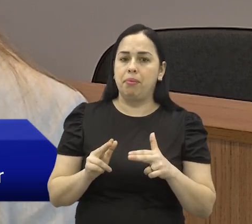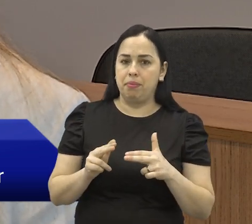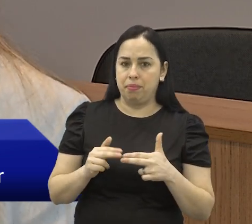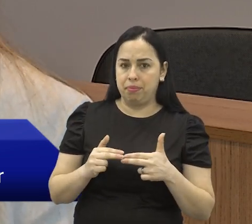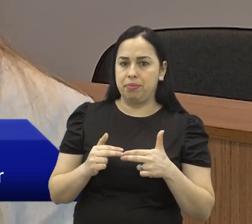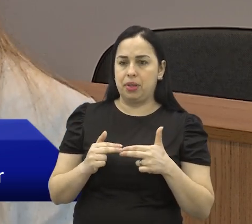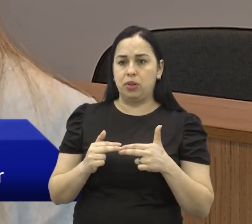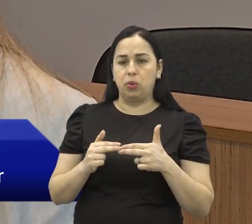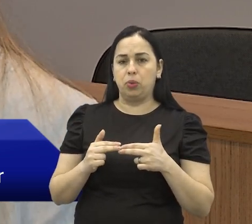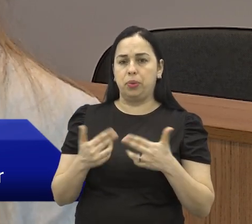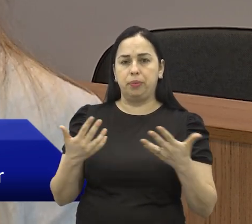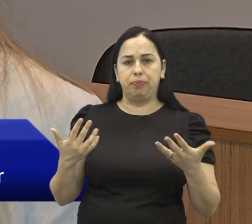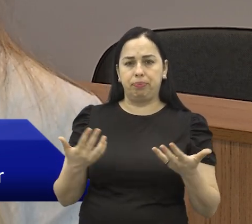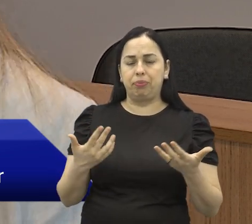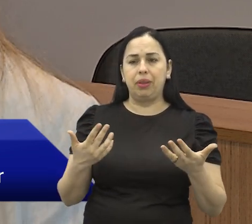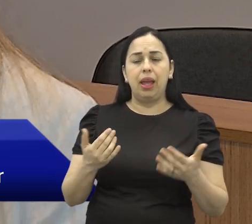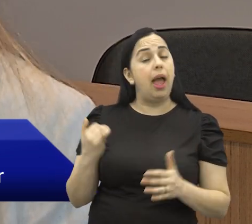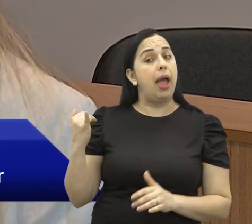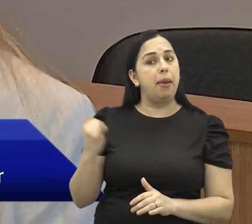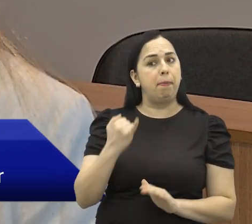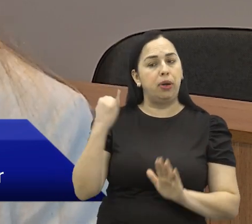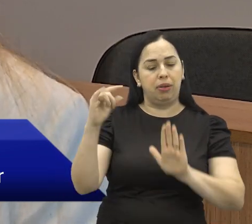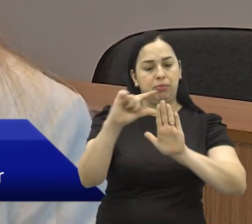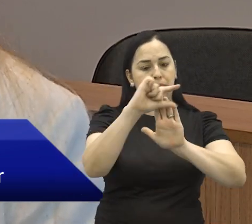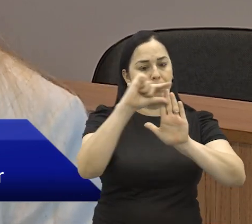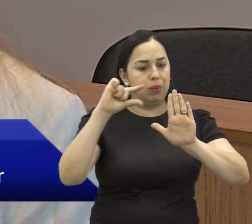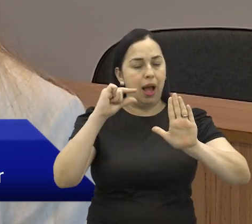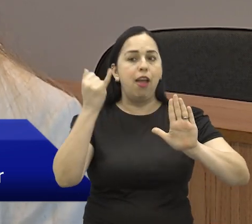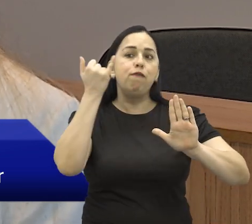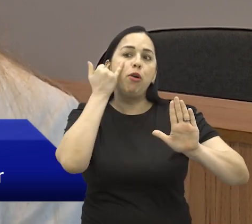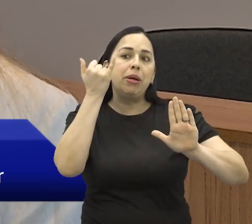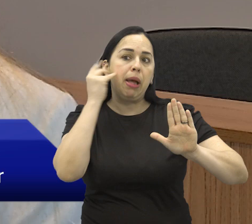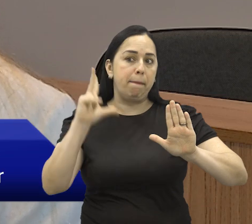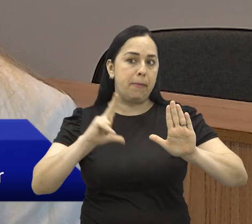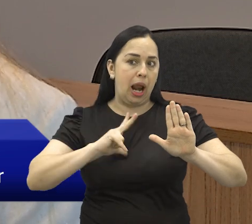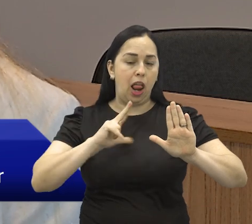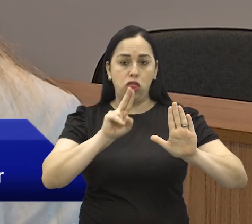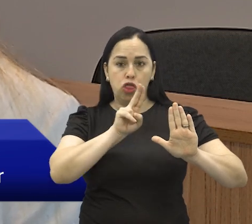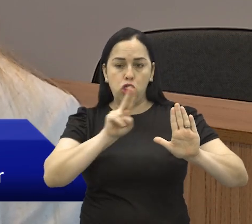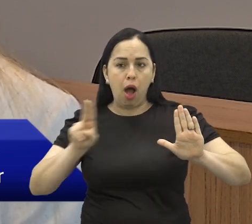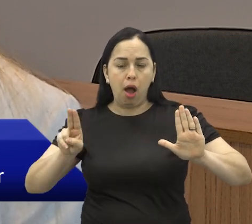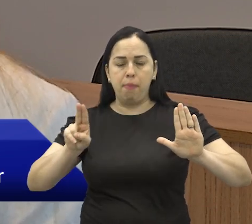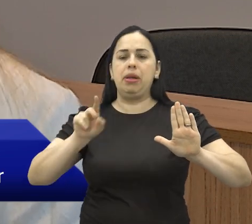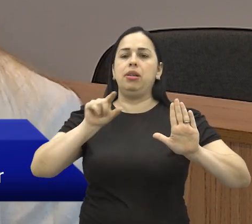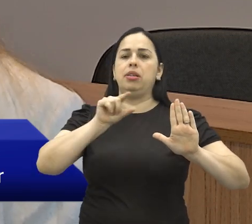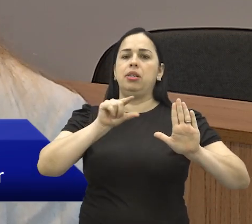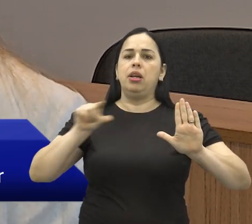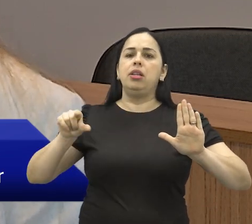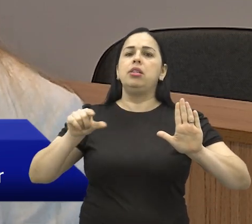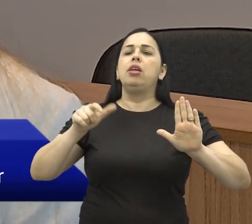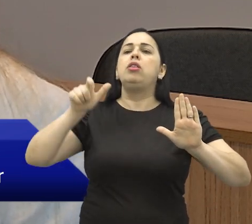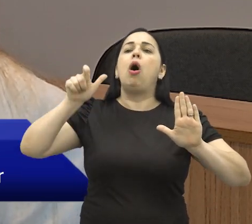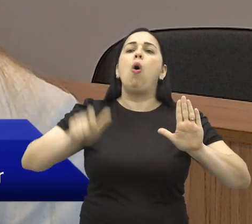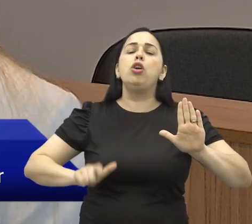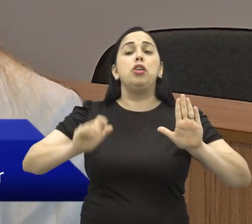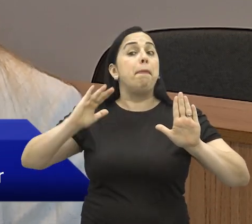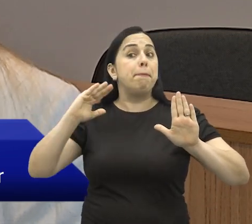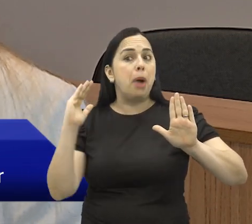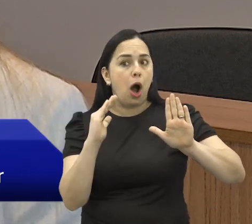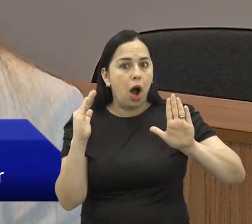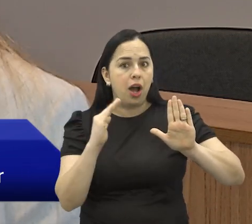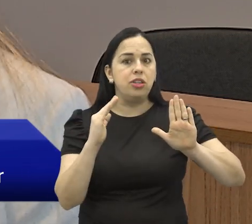no começo, né? É sempre importante colocar os dados pessoais, como o nome completo, região onde reside,